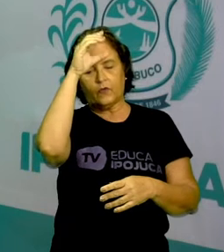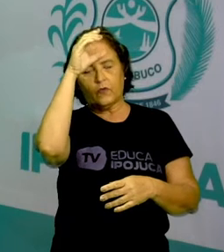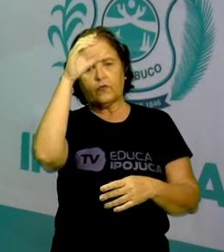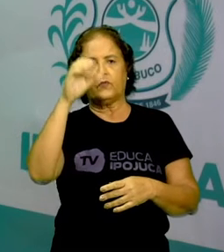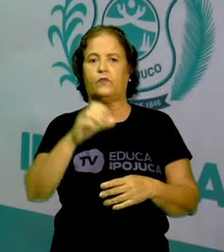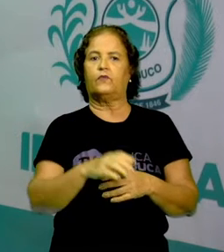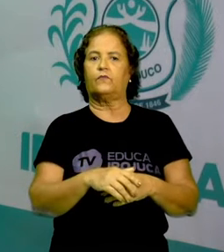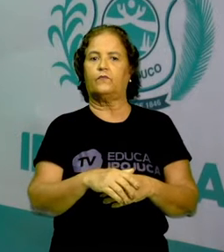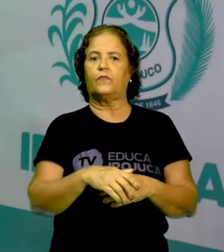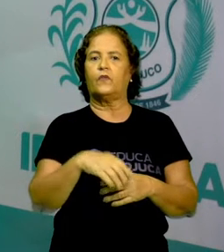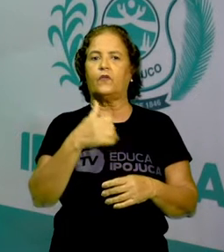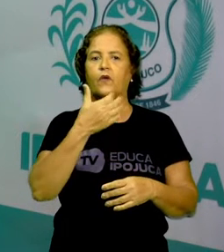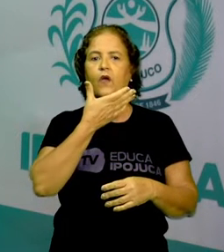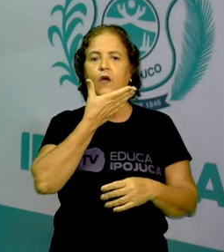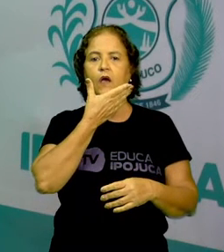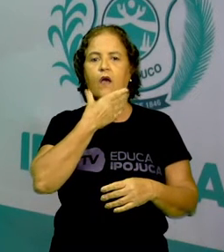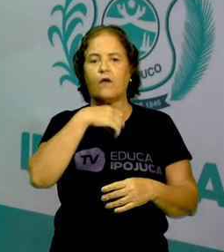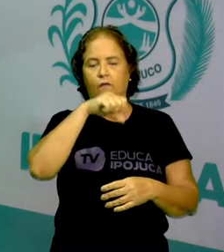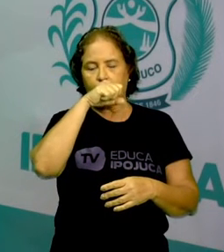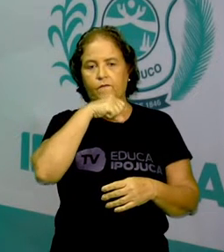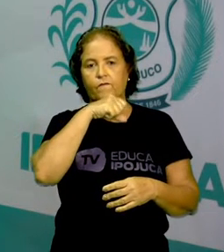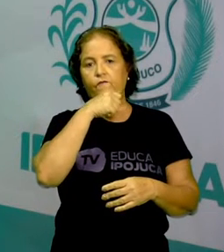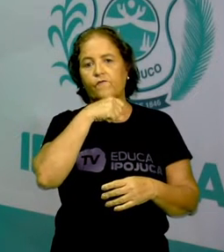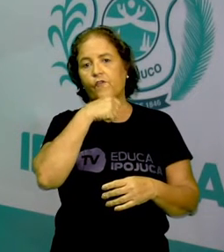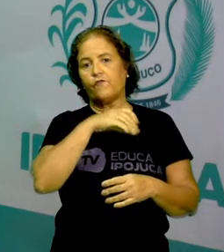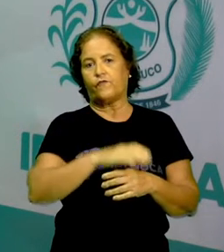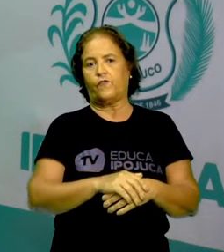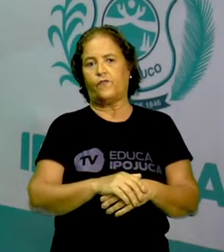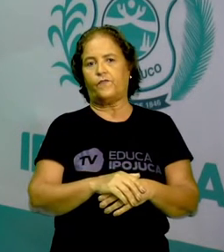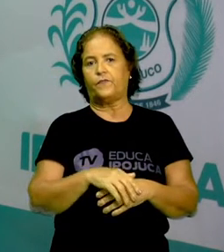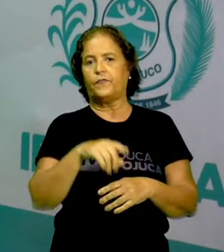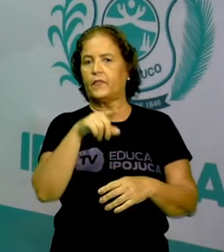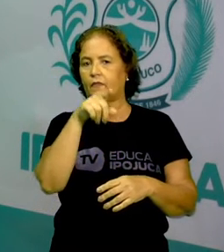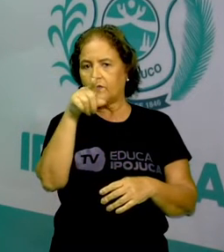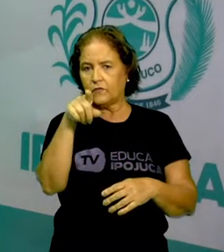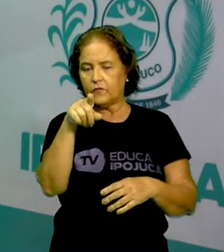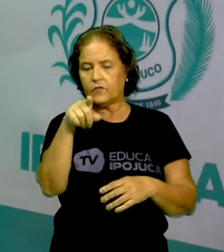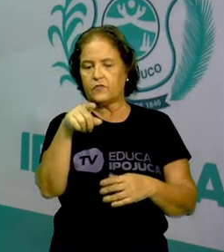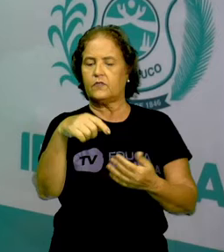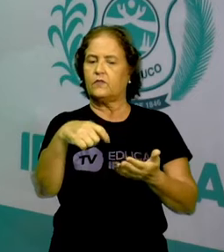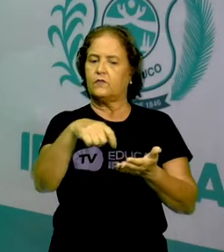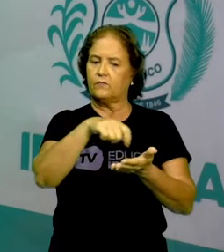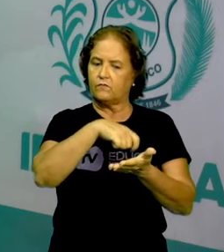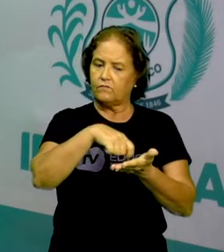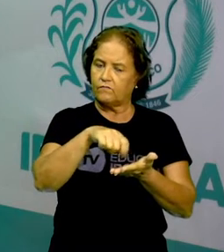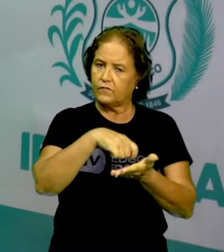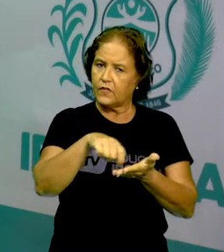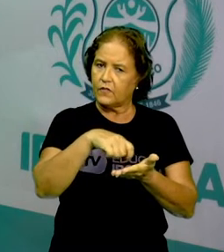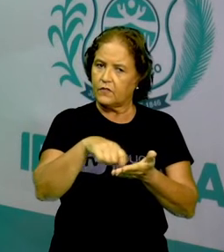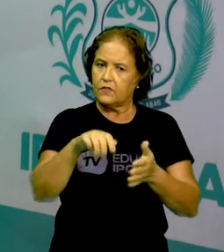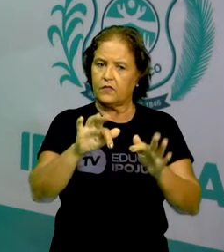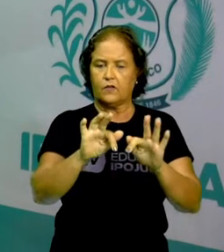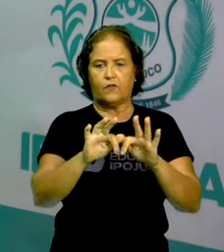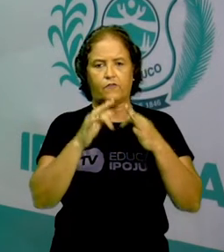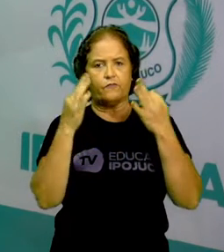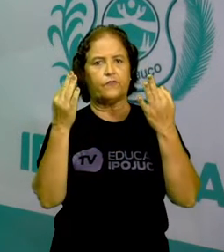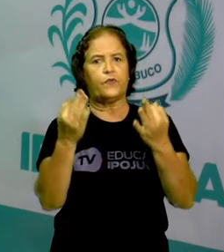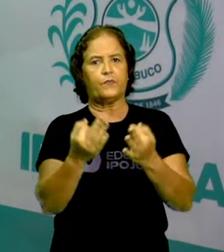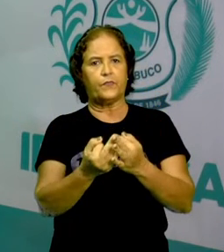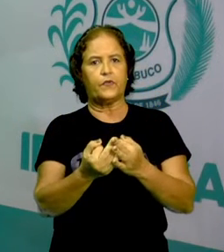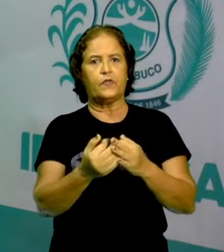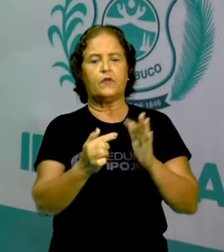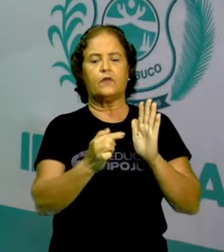aí cabe a vocês representar através do desenho a sua família e